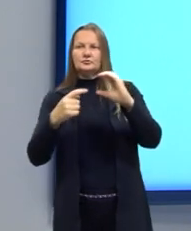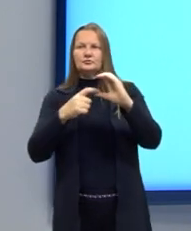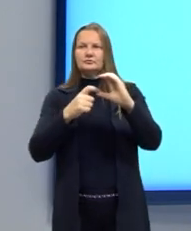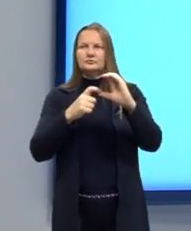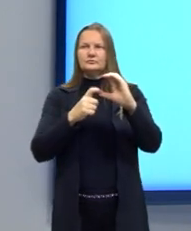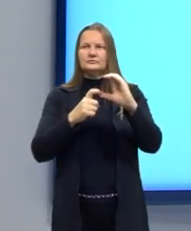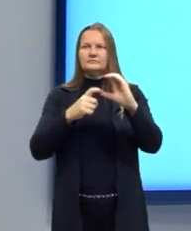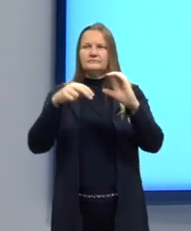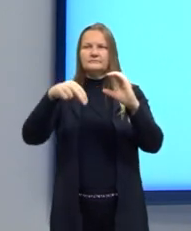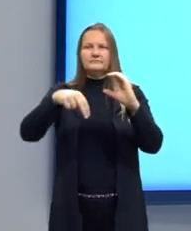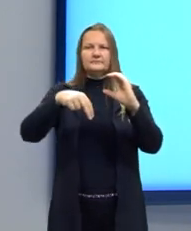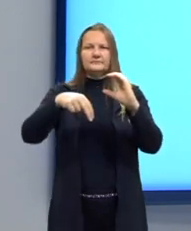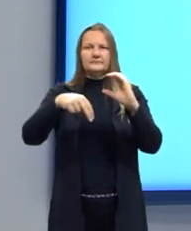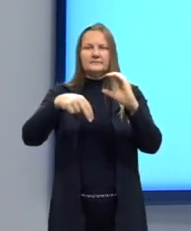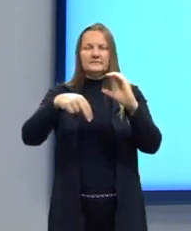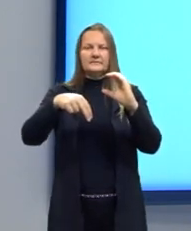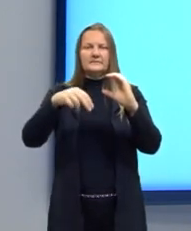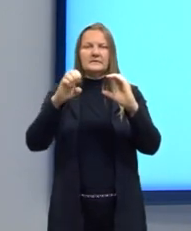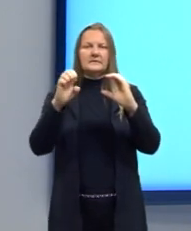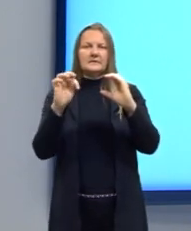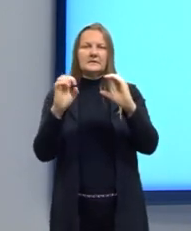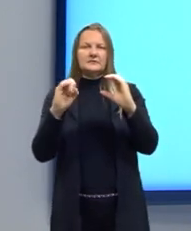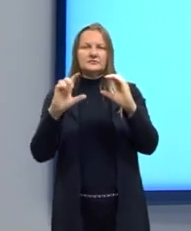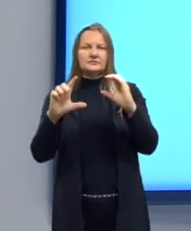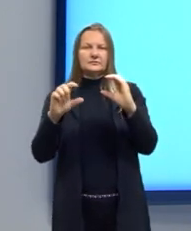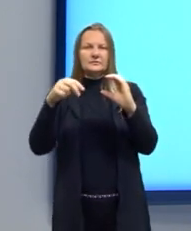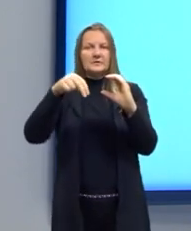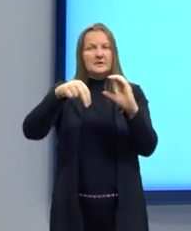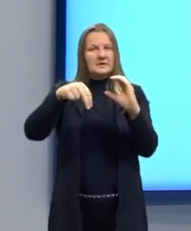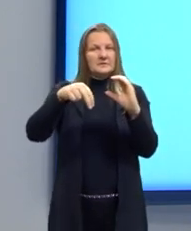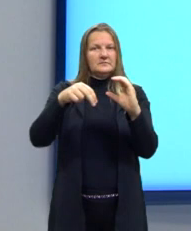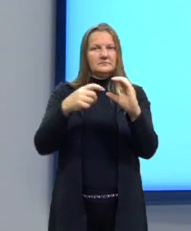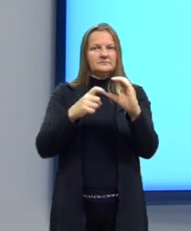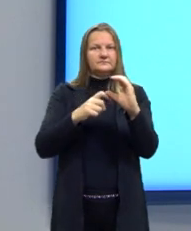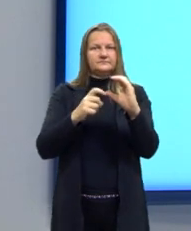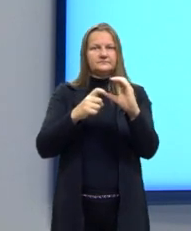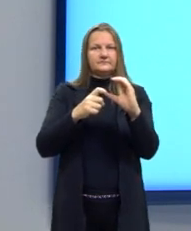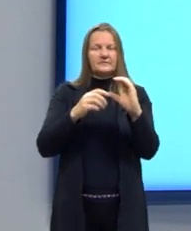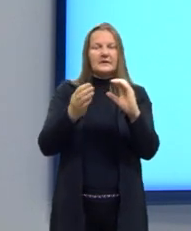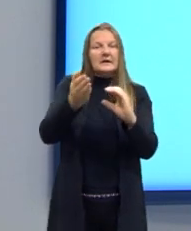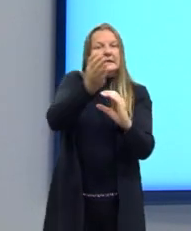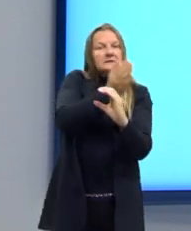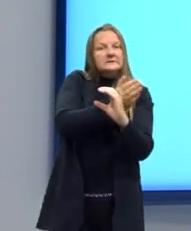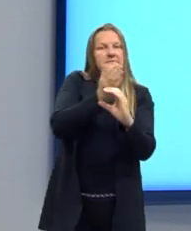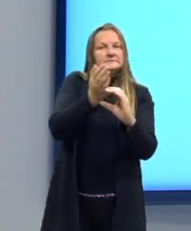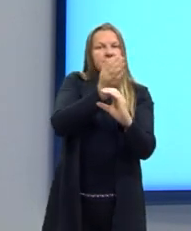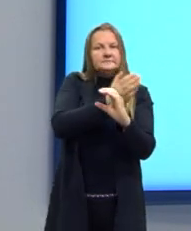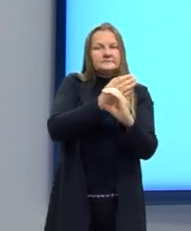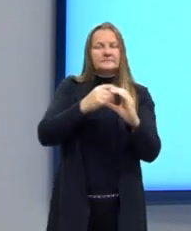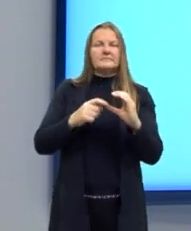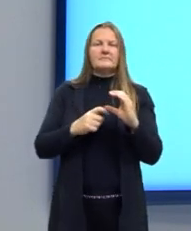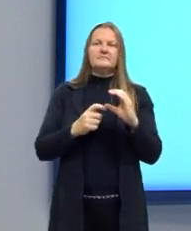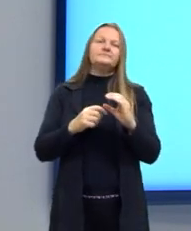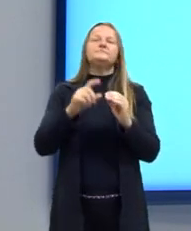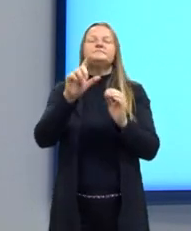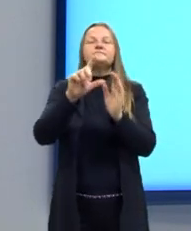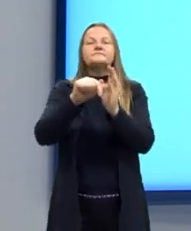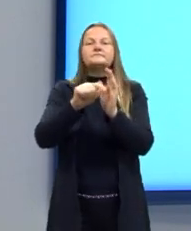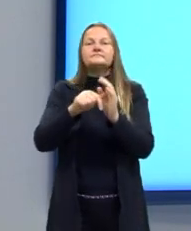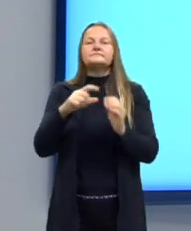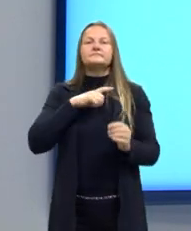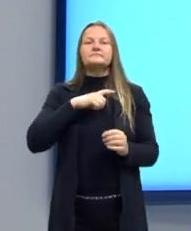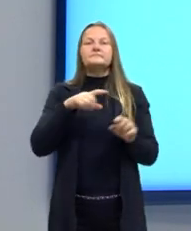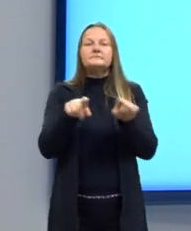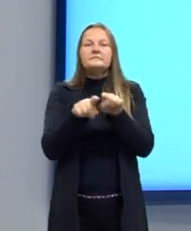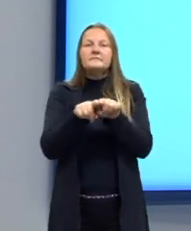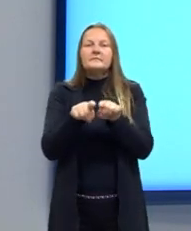um N-etil, lembrando que a ordem é alfabética, né? Então, o etil é antes do metil. Agora, eu também